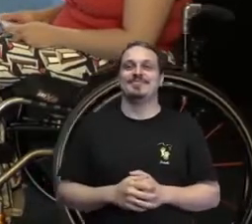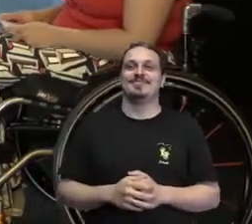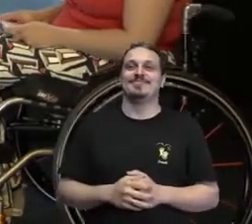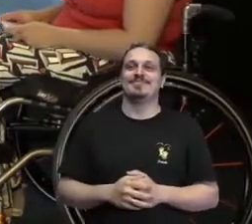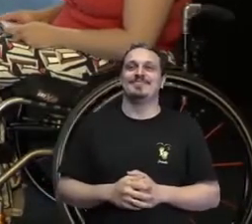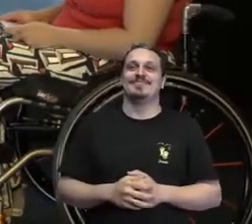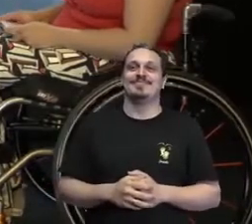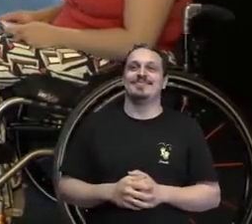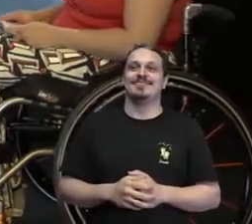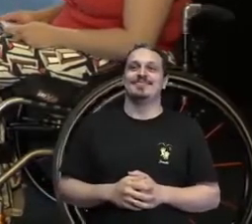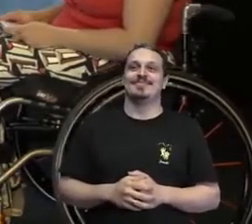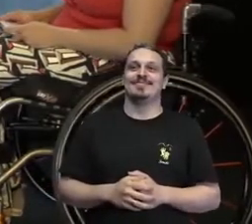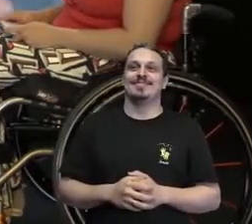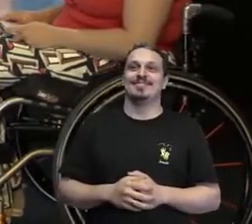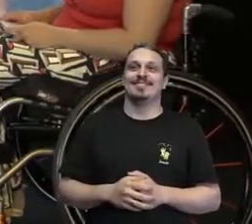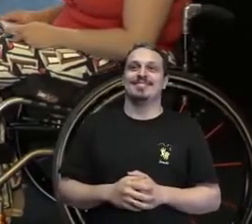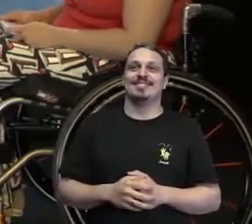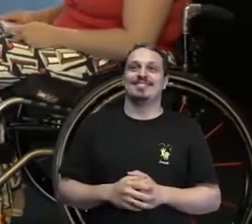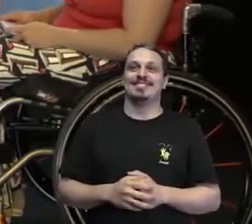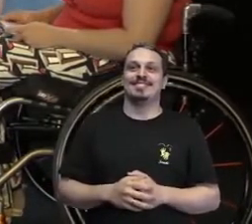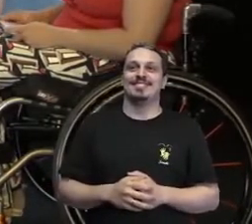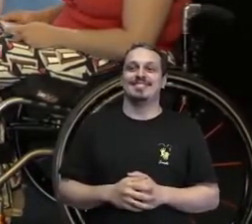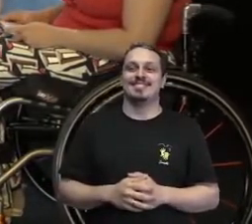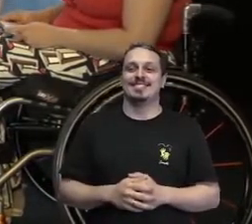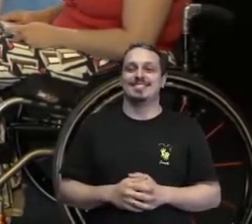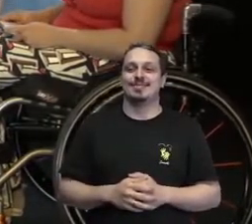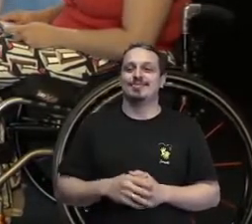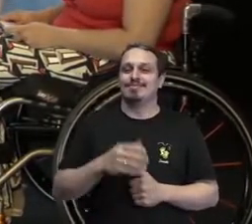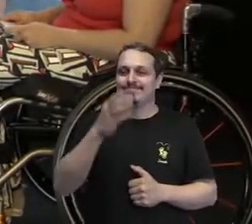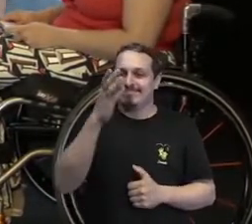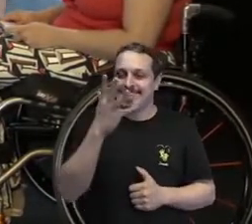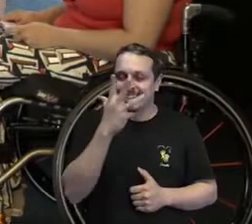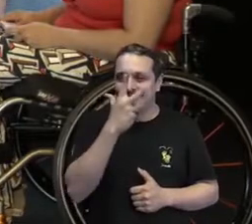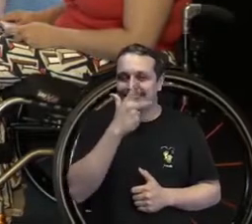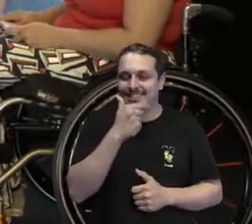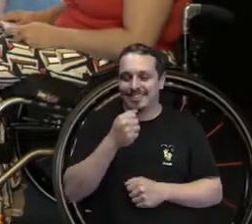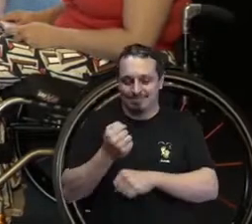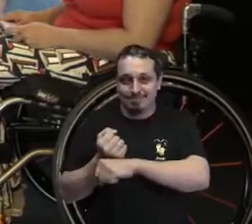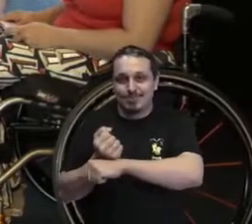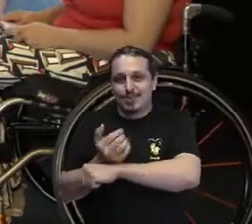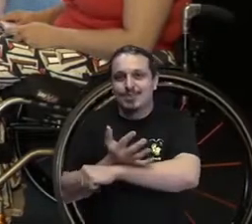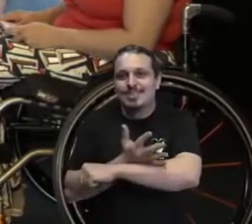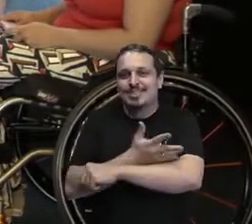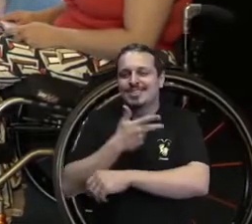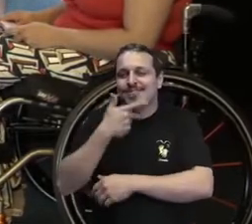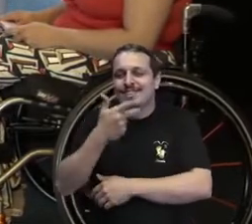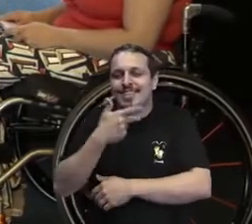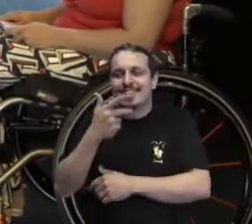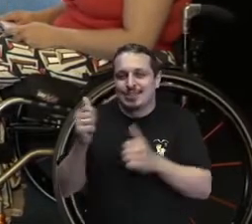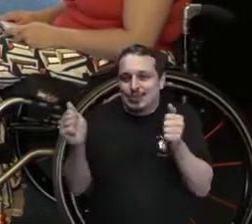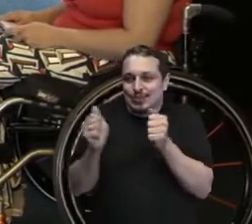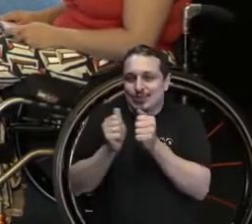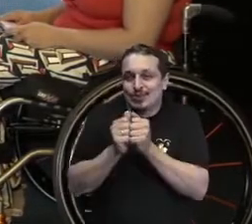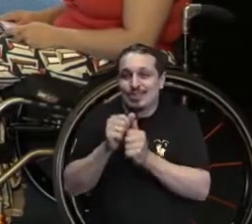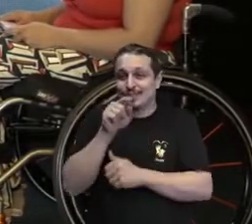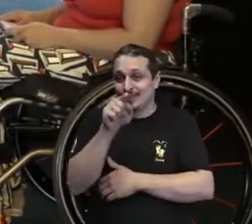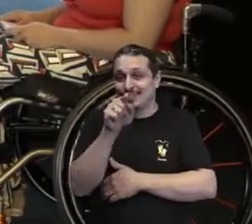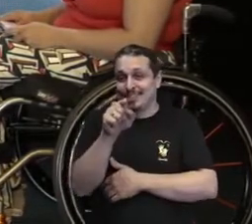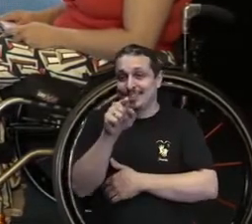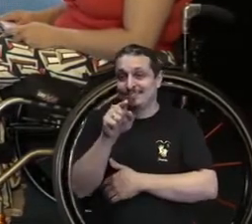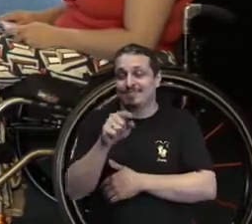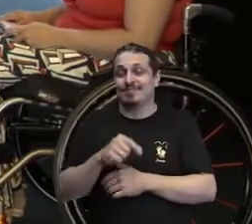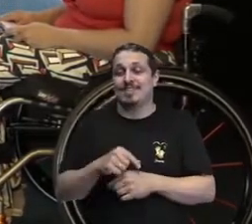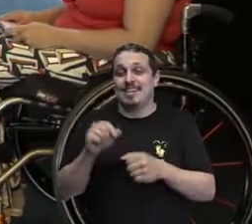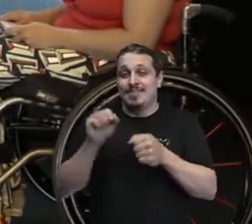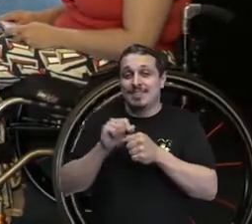Linda, que emoção estar falando contigo. Você não tem noção o quanto as pessoas que